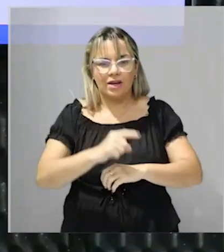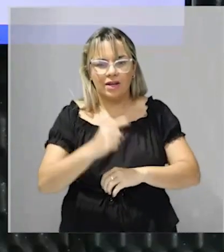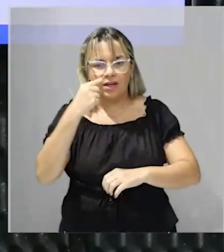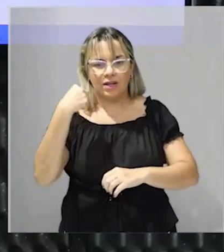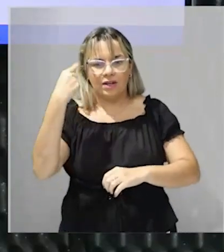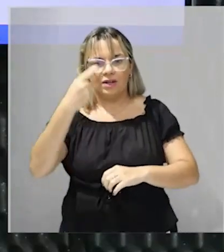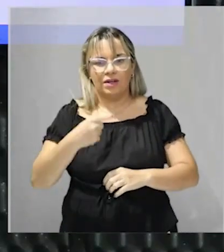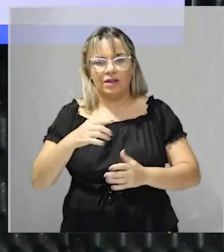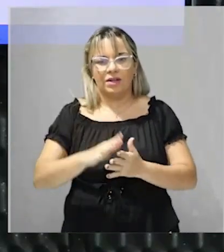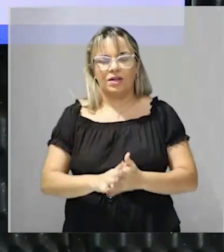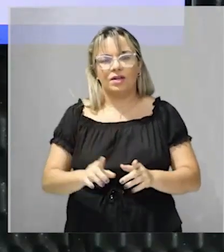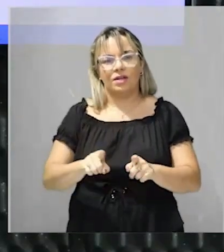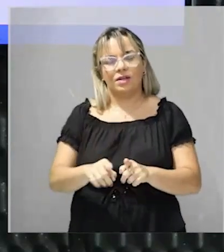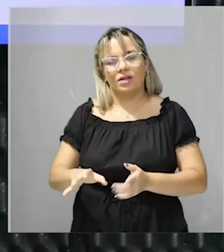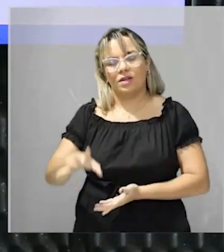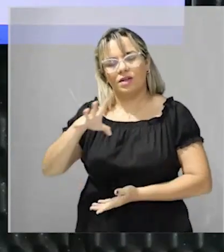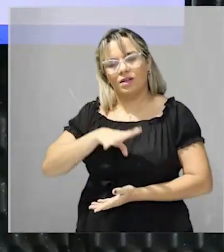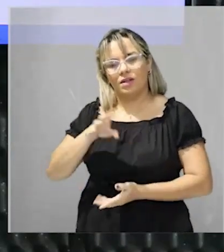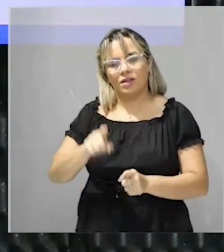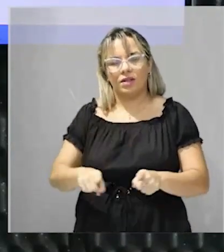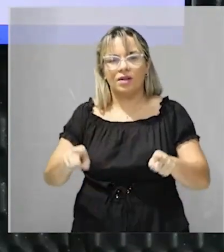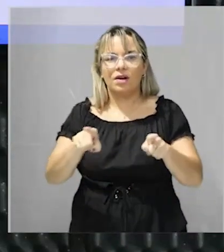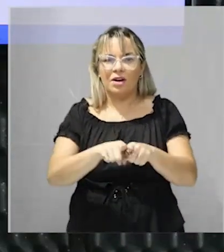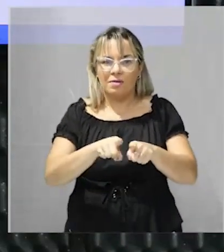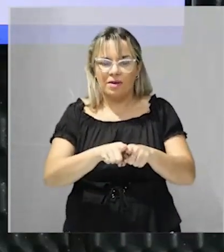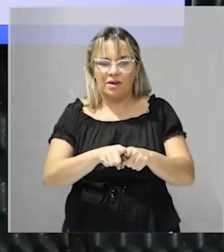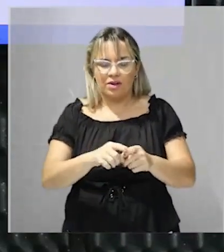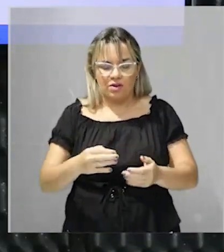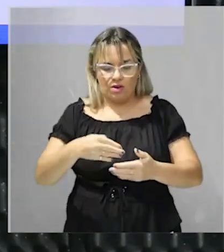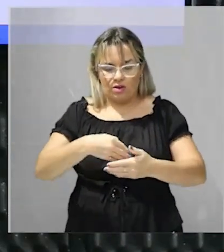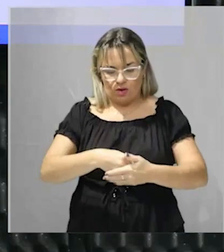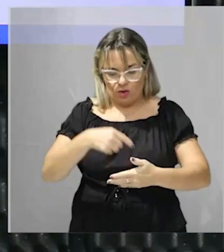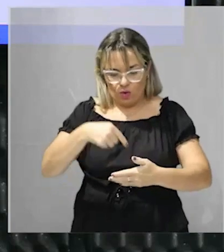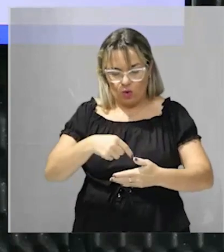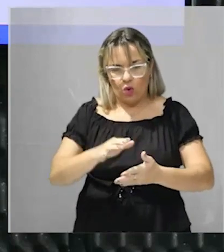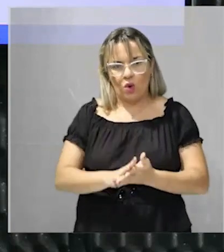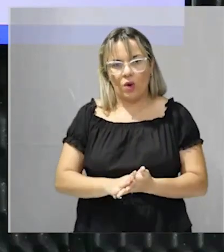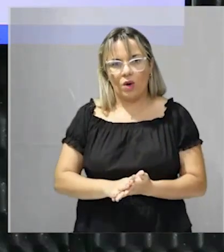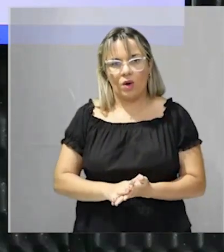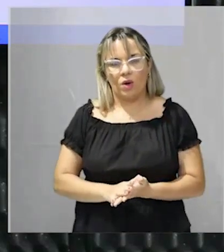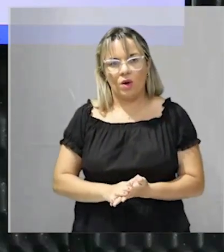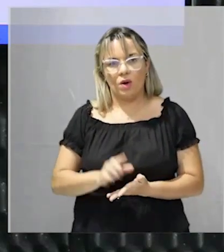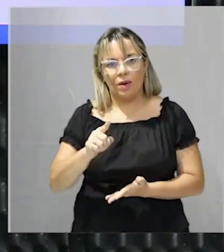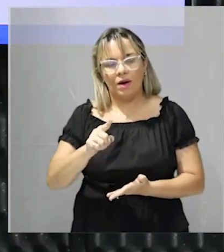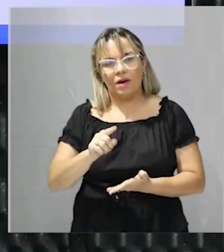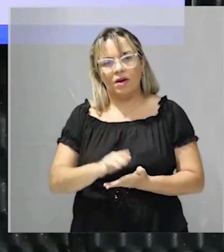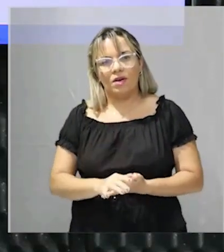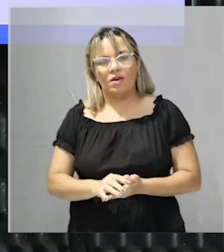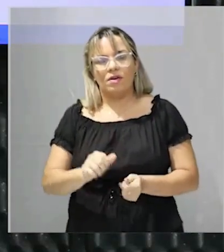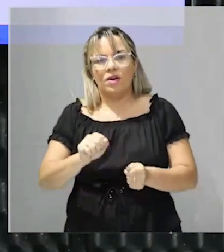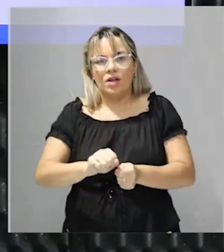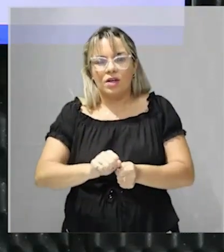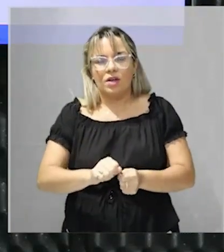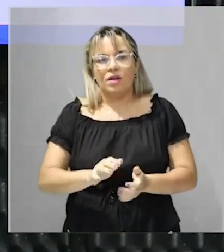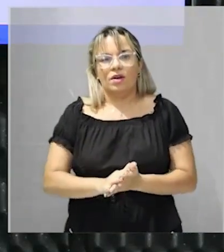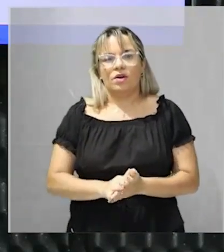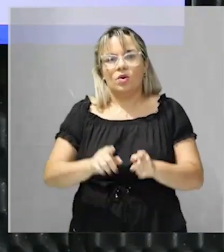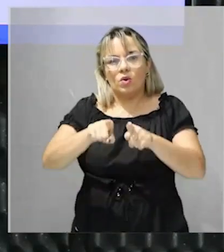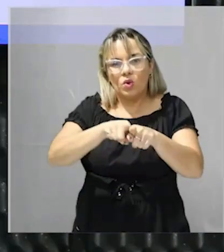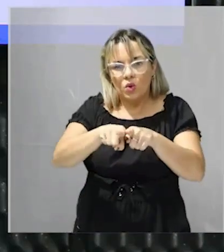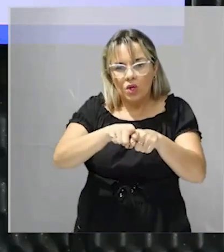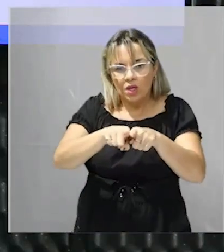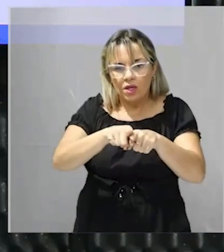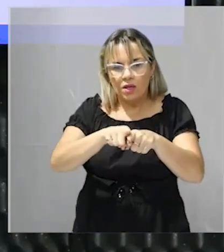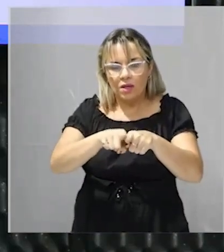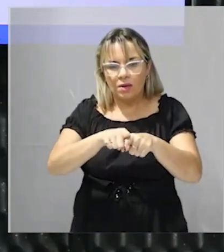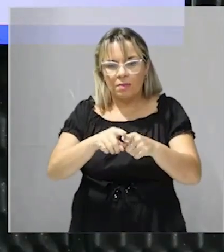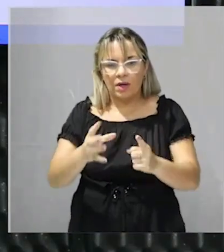colocou até o irmão dele como o novo monarca espanhol desencadearam transformações decisivas